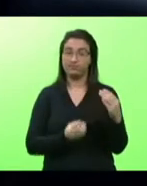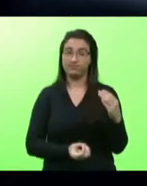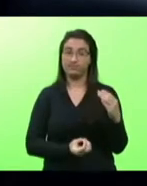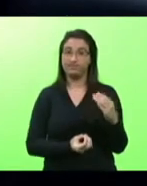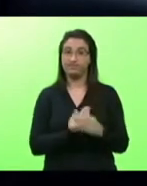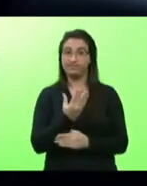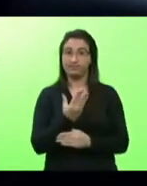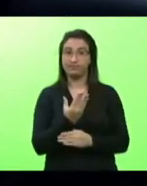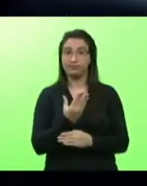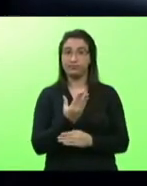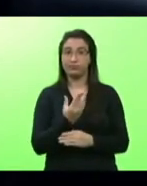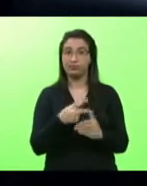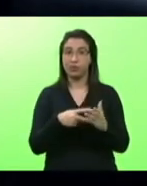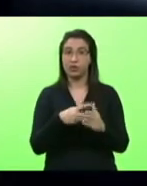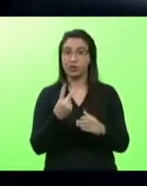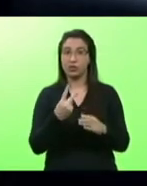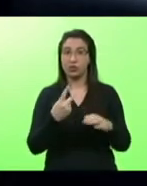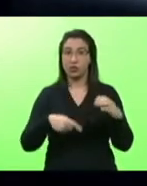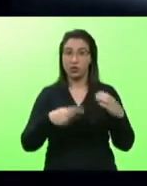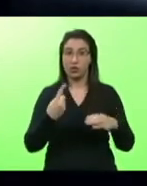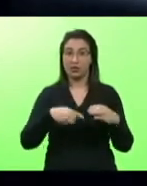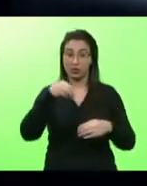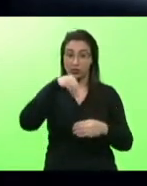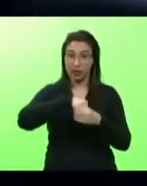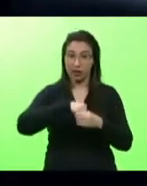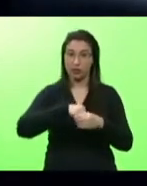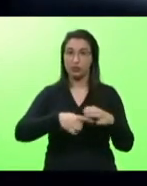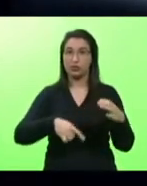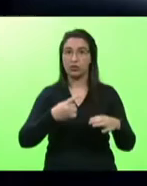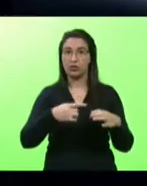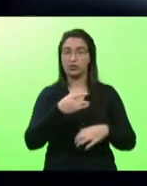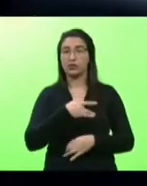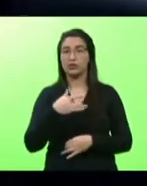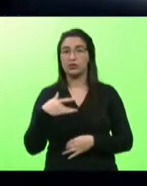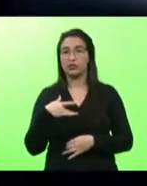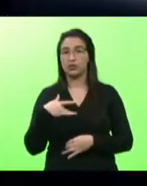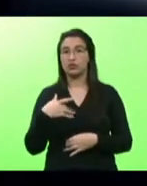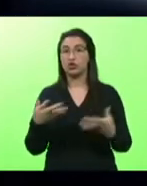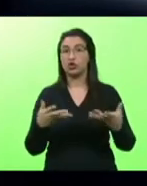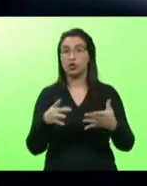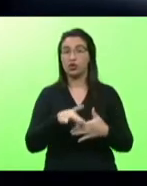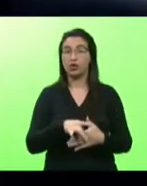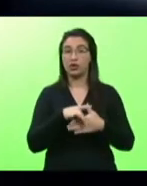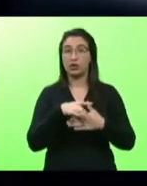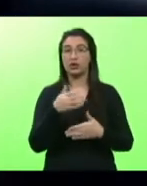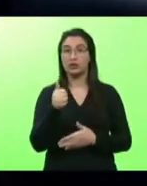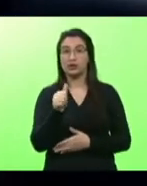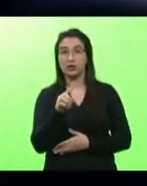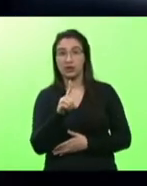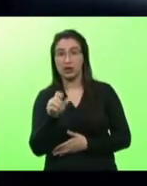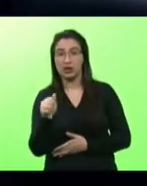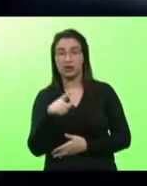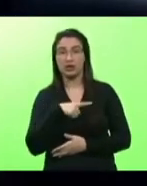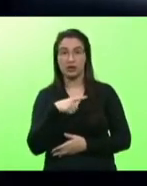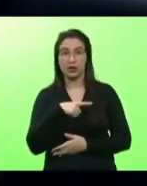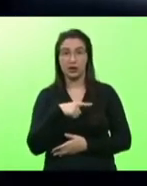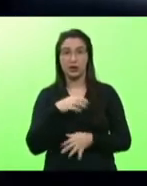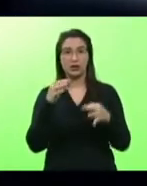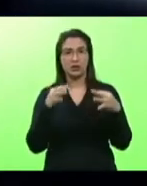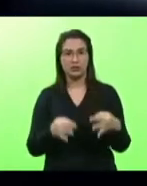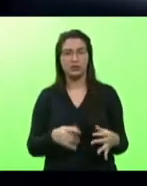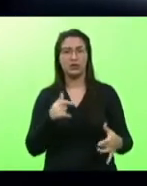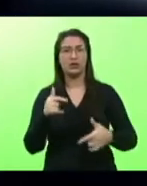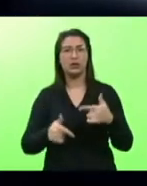subcomissão dentro da comissão de saúde que está sobre a liderança deputada Ada exatamente para trabalhar a